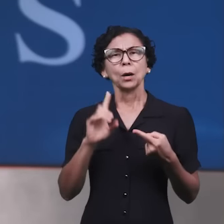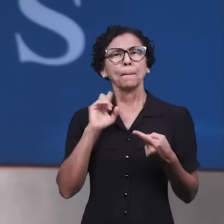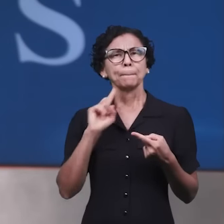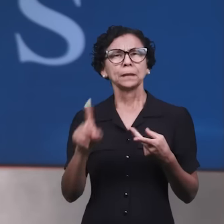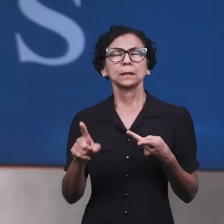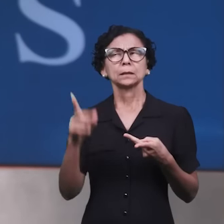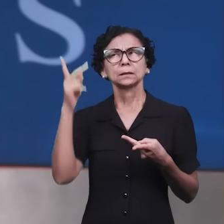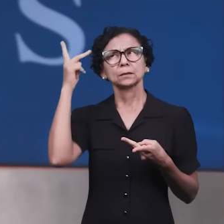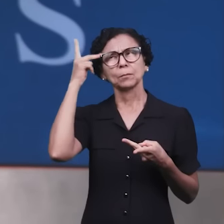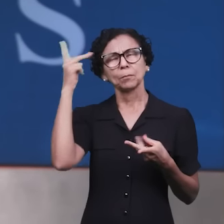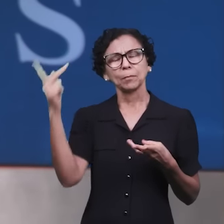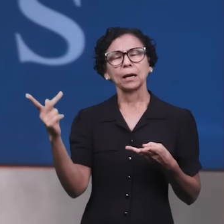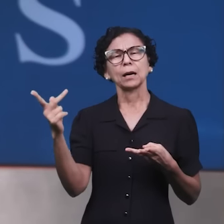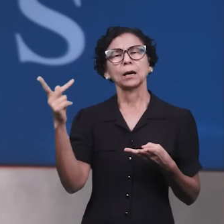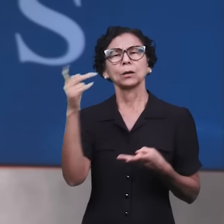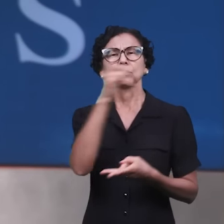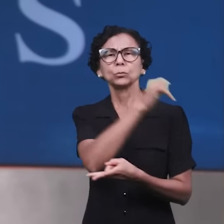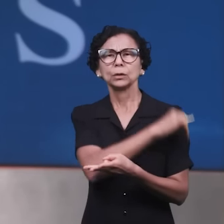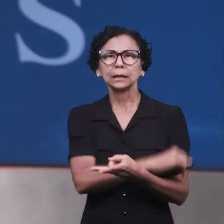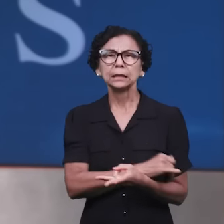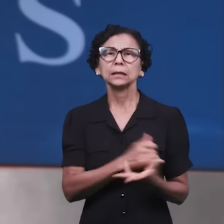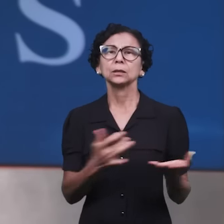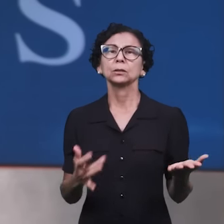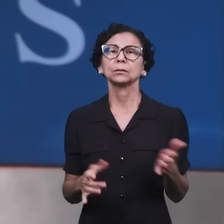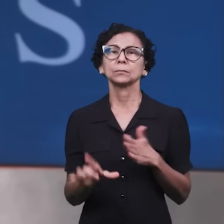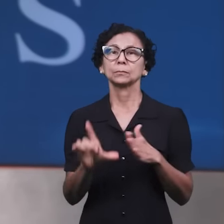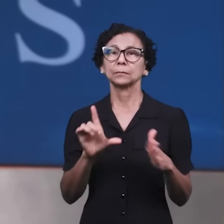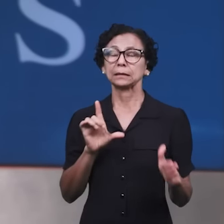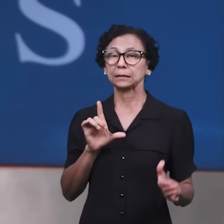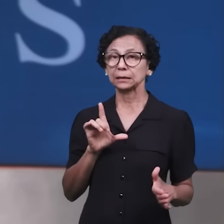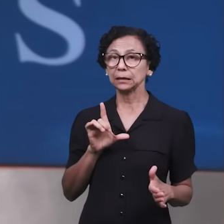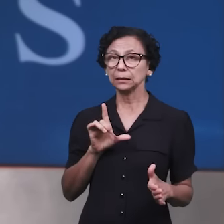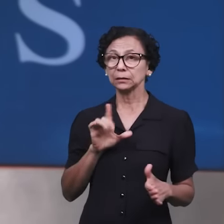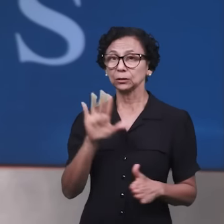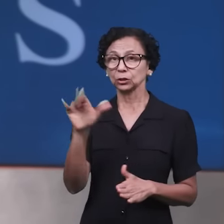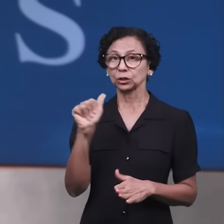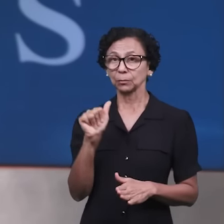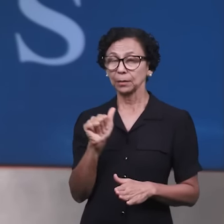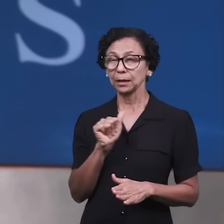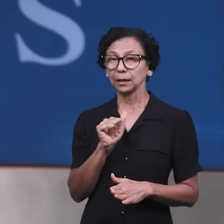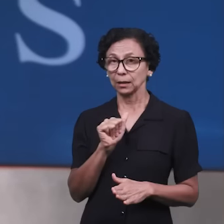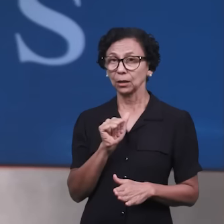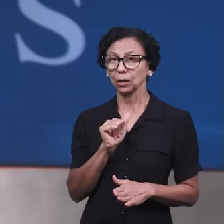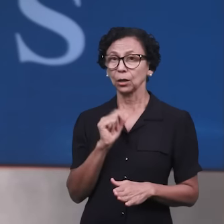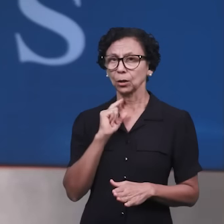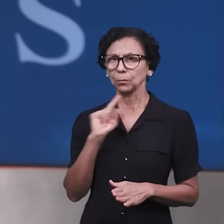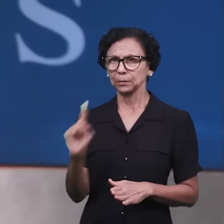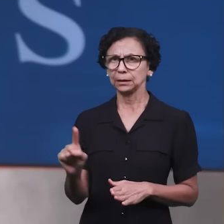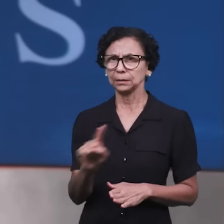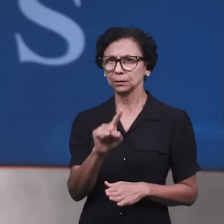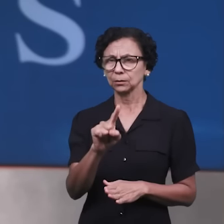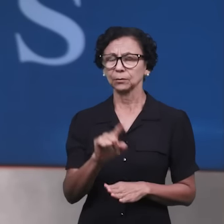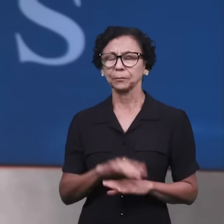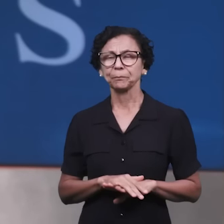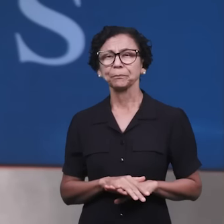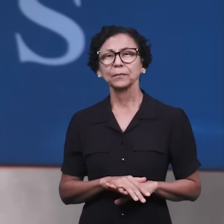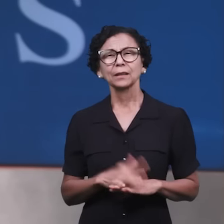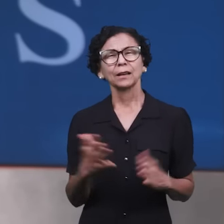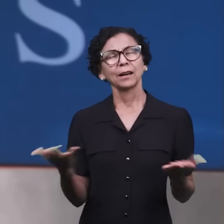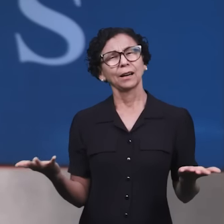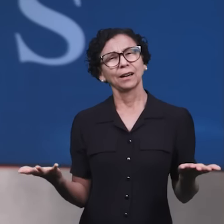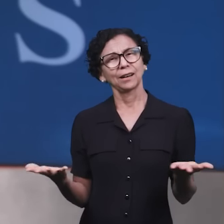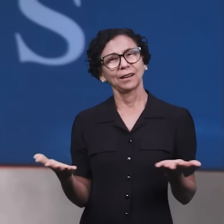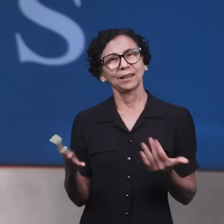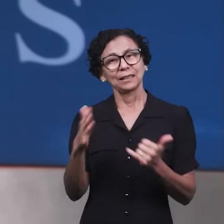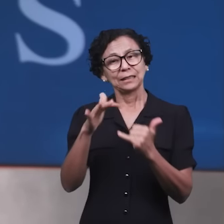Gerais, São Paulo, Rio de Janeiro. Mas antes de eu chamar, Minas Gerais já tá prontinho? Calma aí, segura aí. Faça sua inscrição no canal